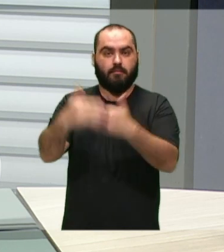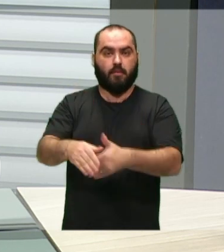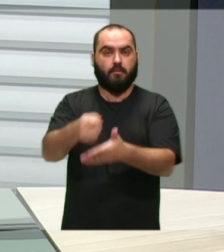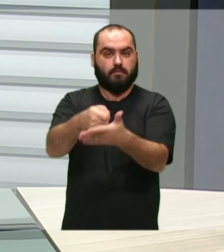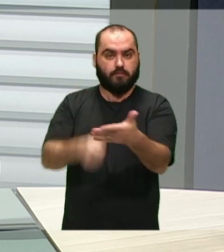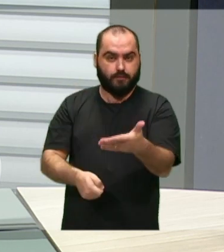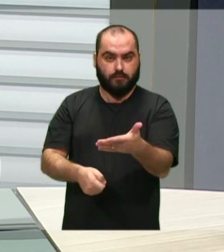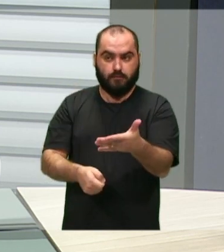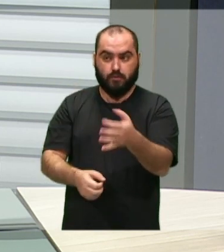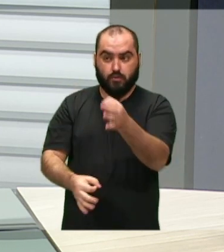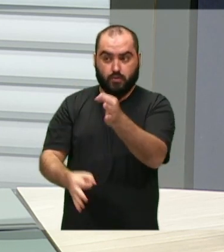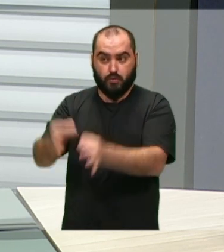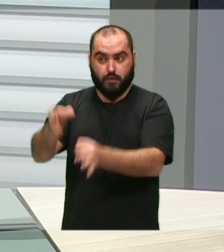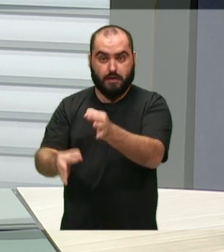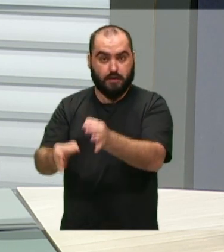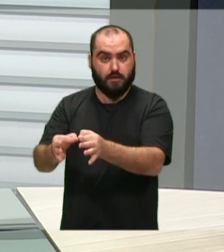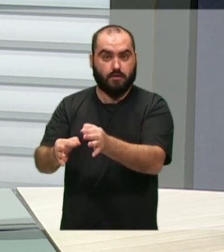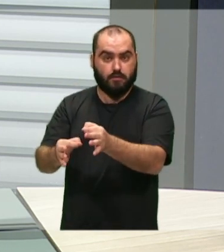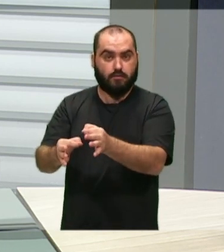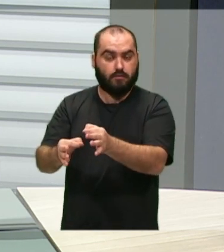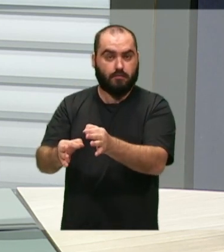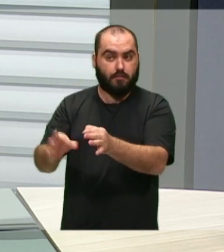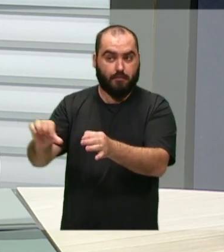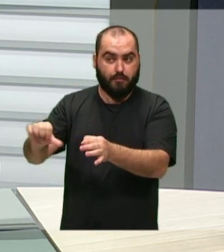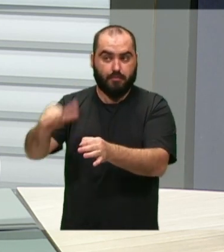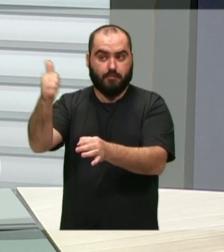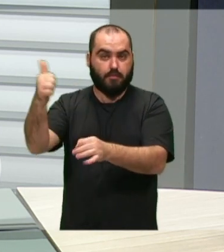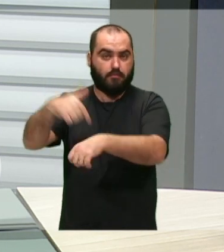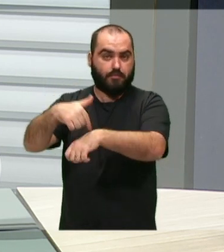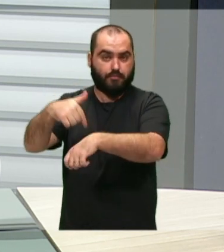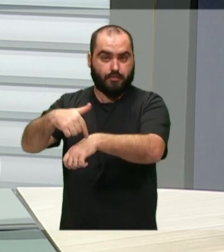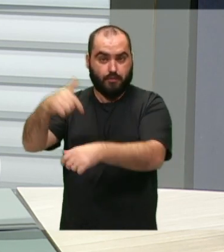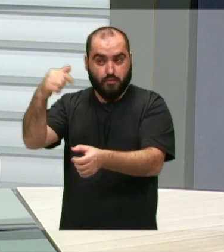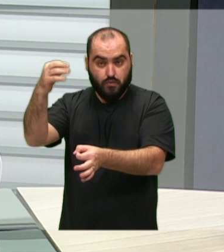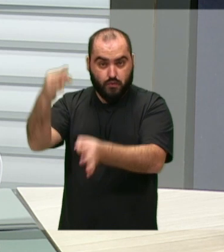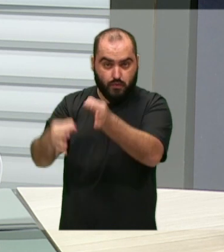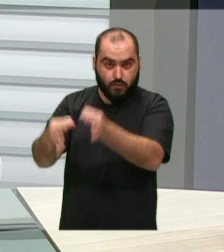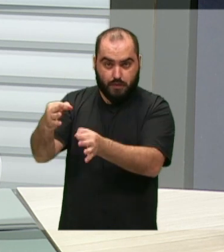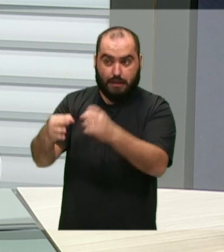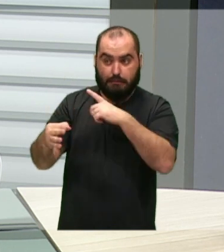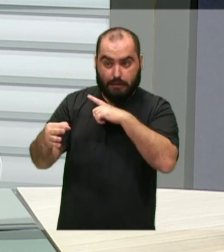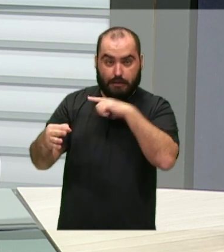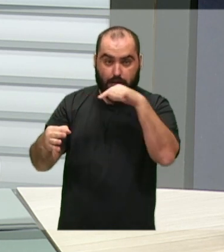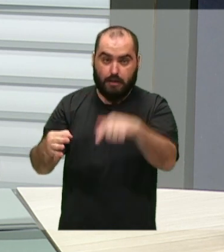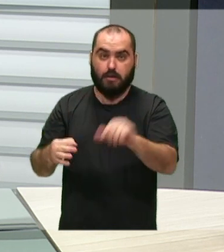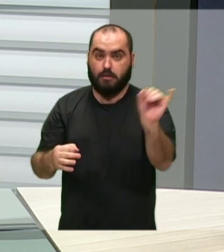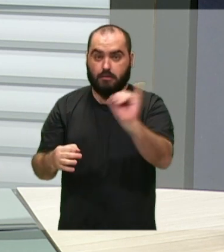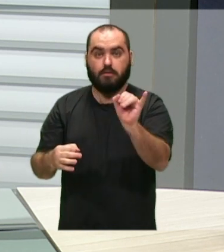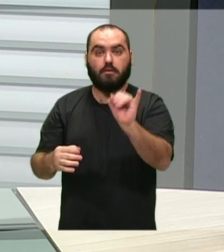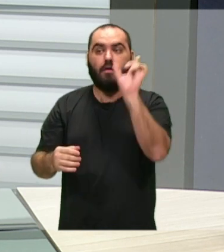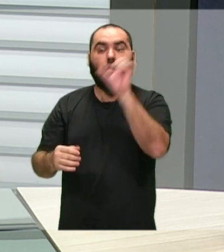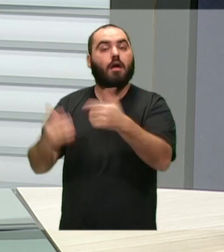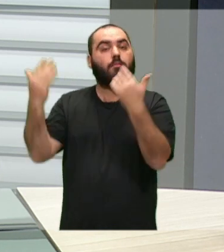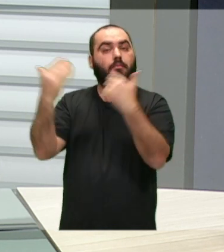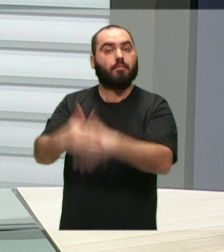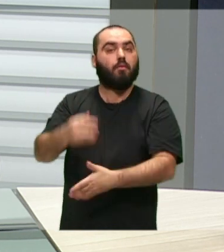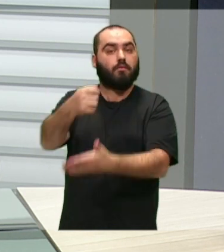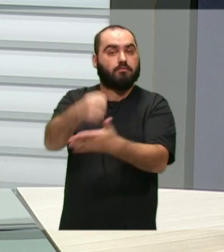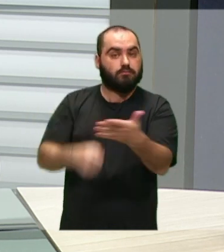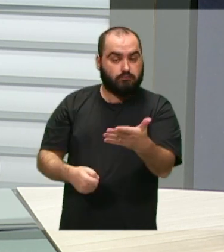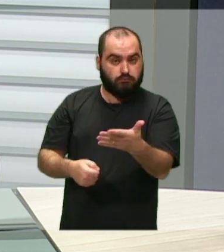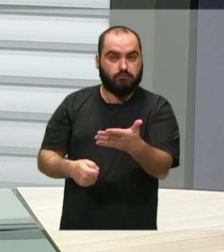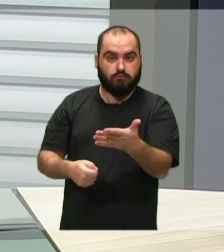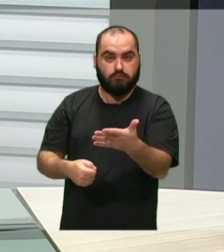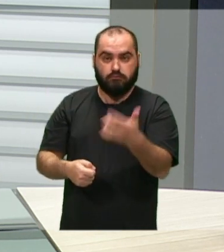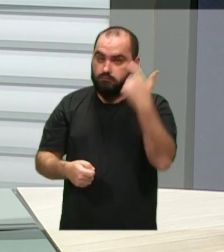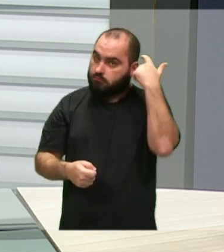todos os juízes de direito, ou seja, juízes na primeira instância, como temos aqui na comarca Itajaí, eles fazem um concurso de